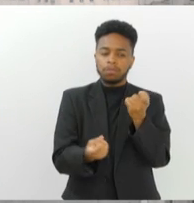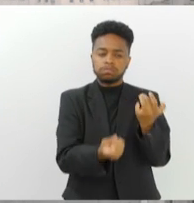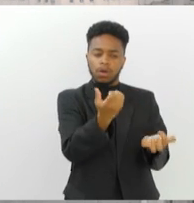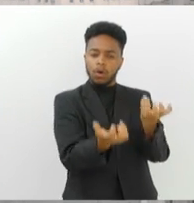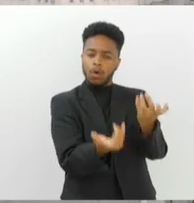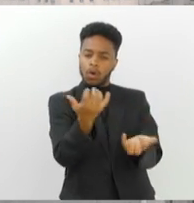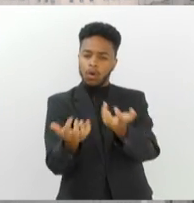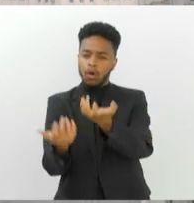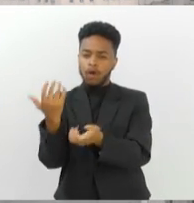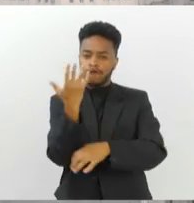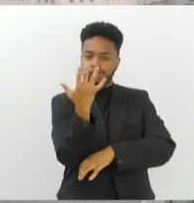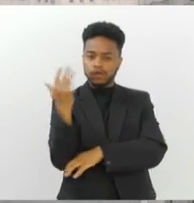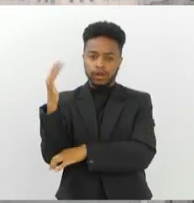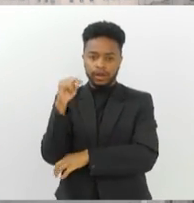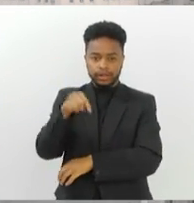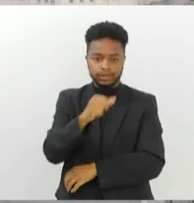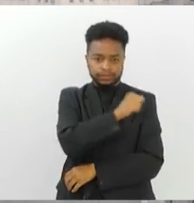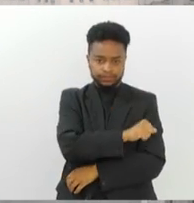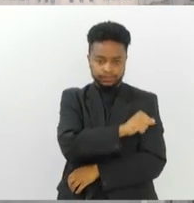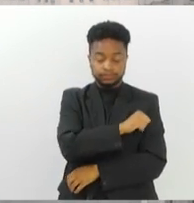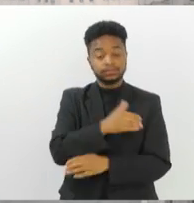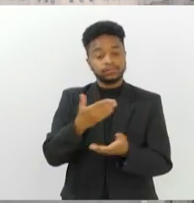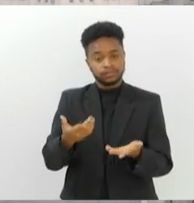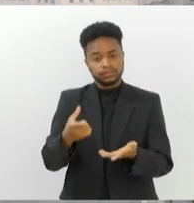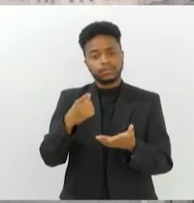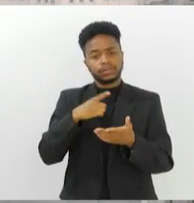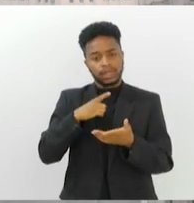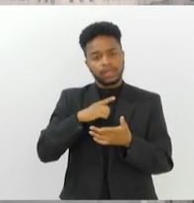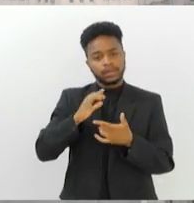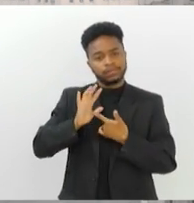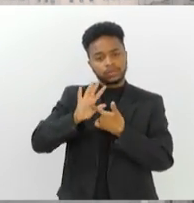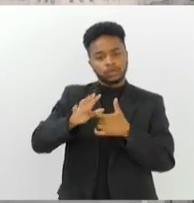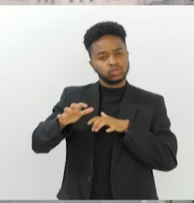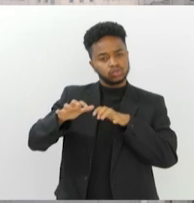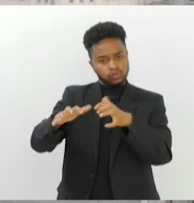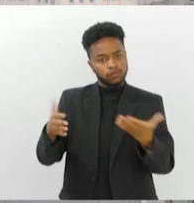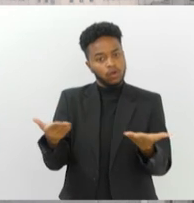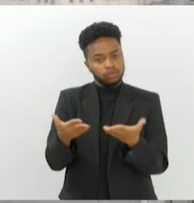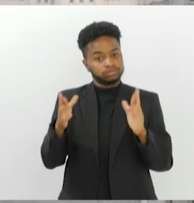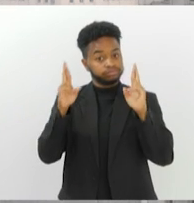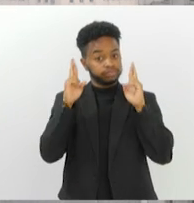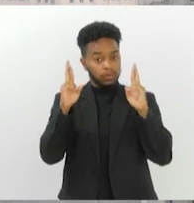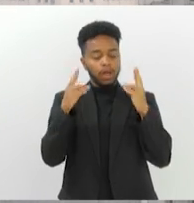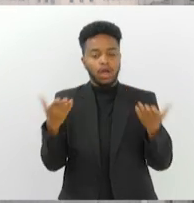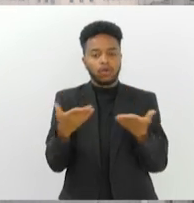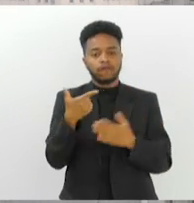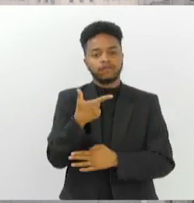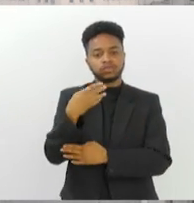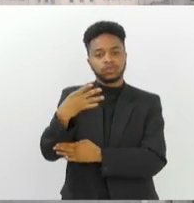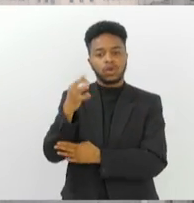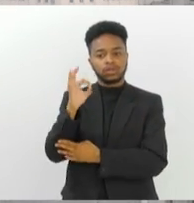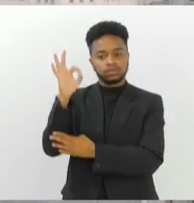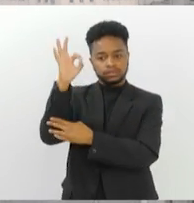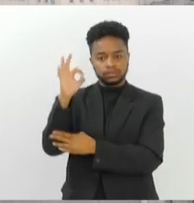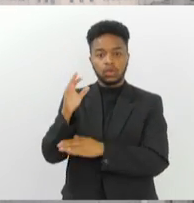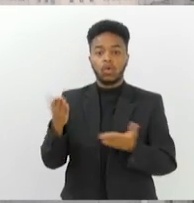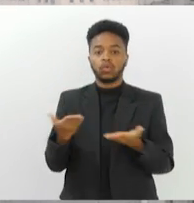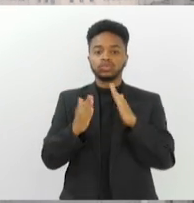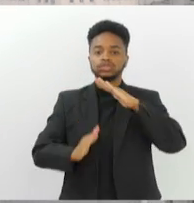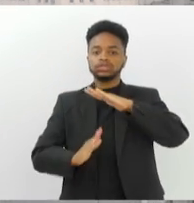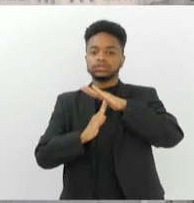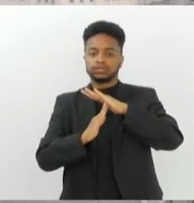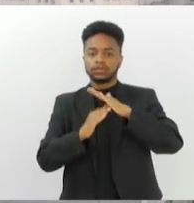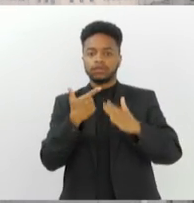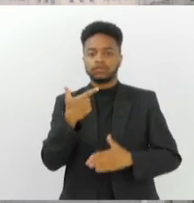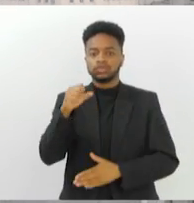florestais em todo o Estado. Há previsão de chuva para logo mais tomara. Nesse momento faz 24 graus. A máxima para hoje é de